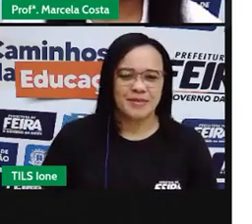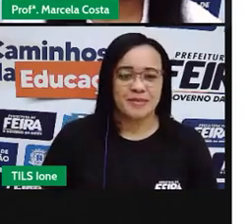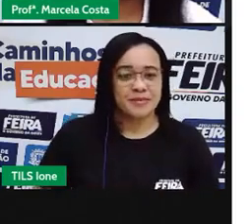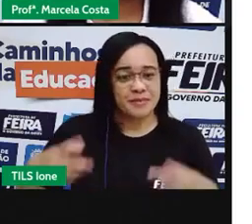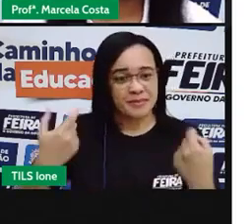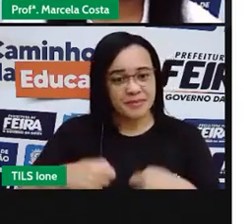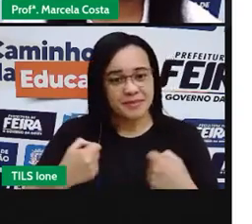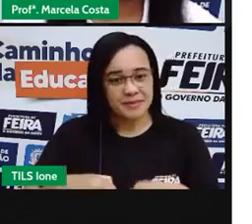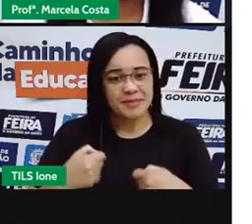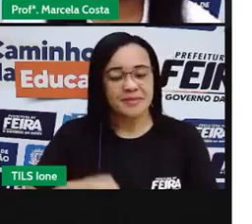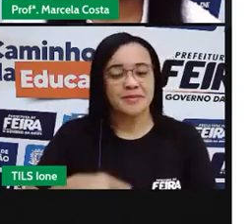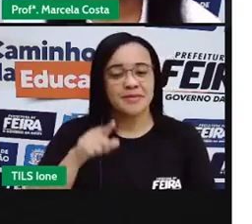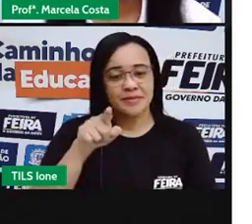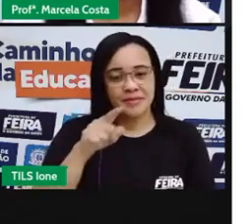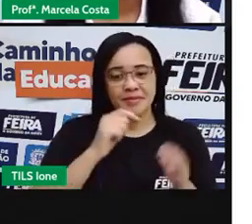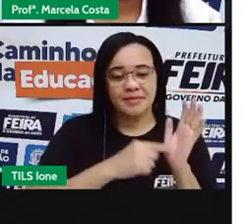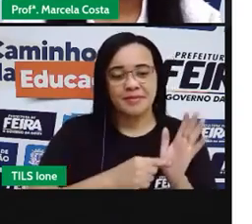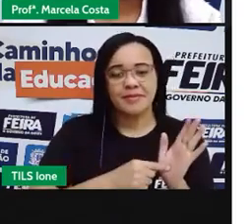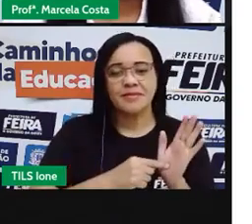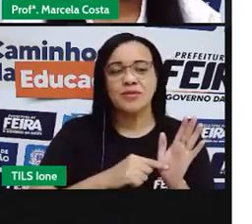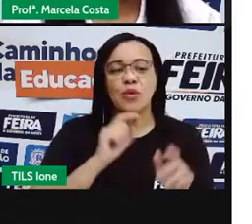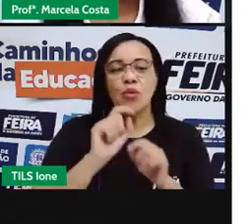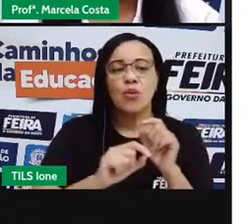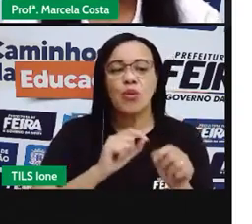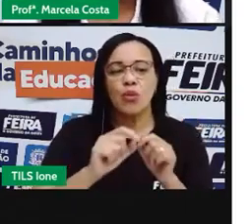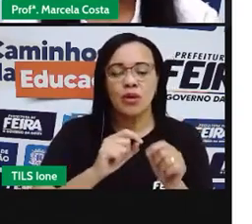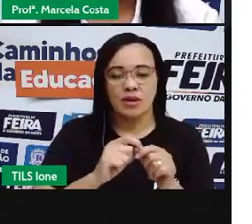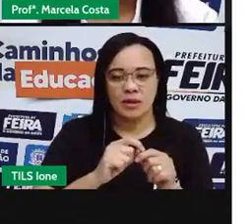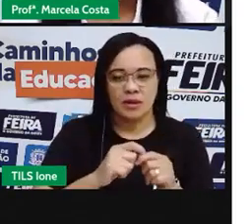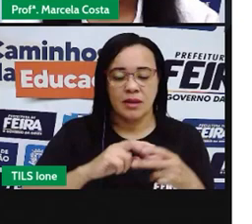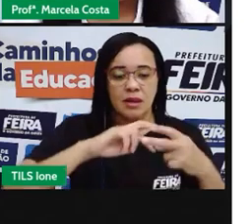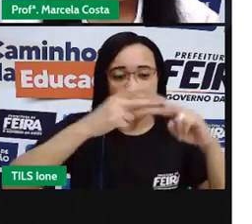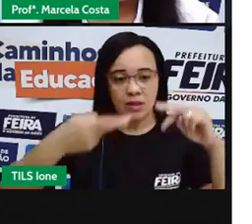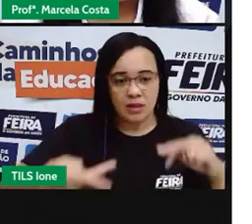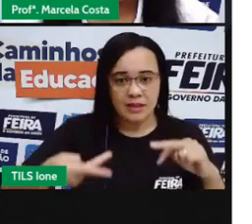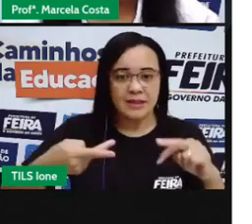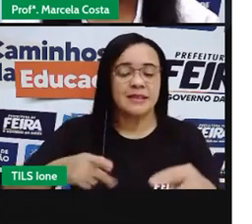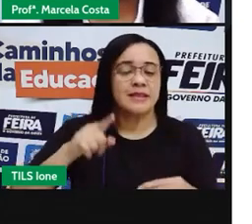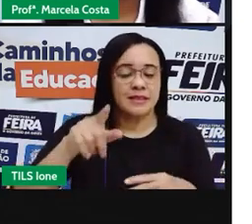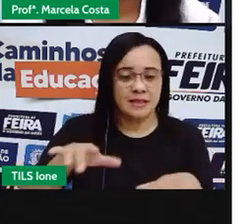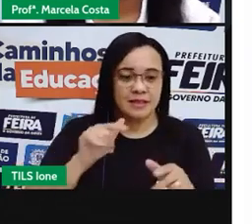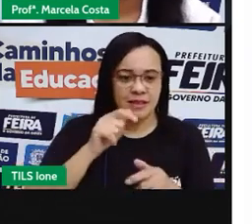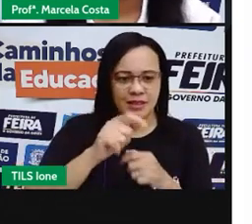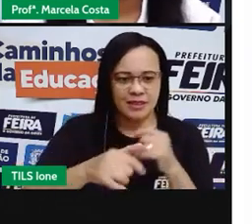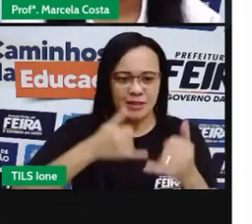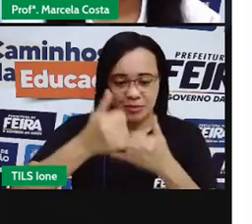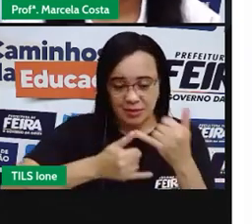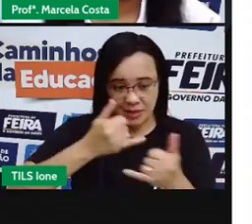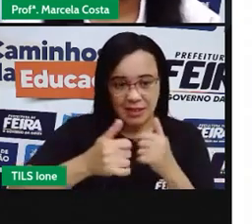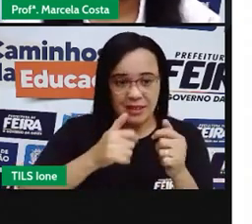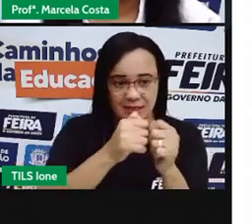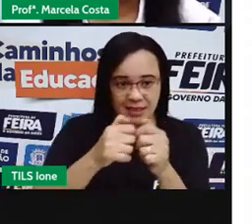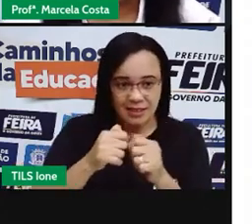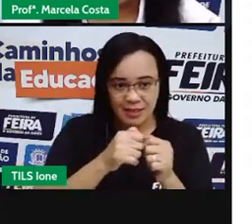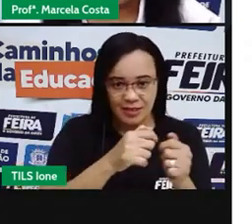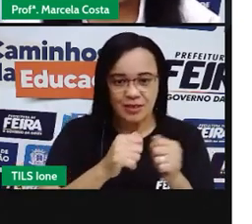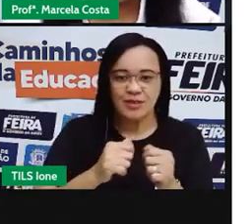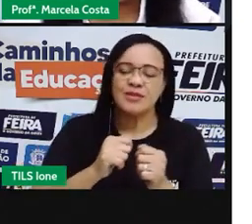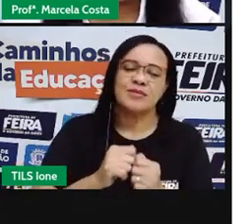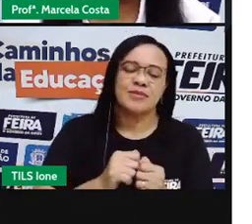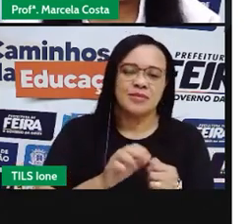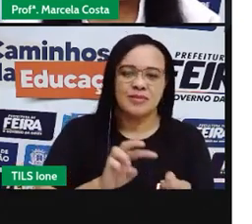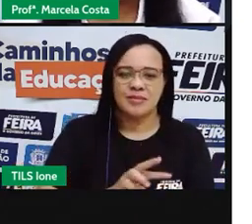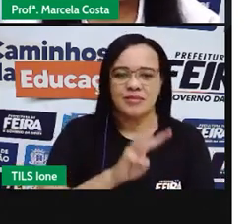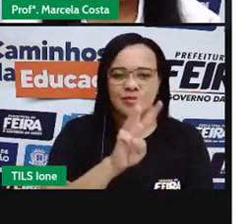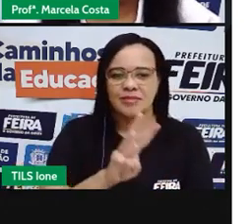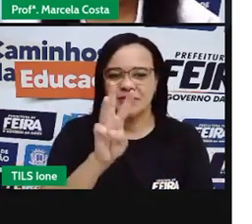você vai acessar o jogo de tradição simples no site muito igual